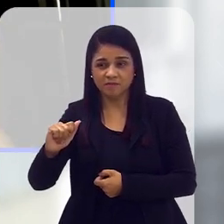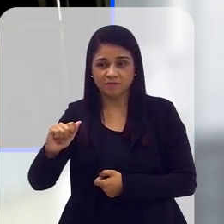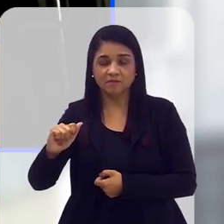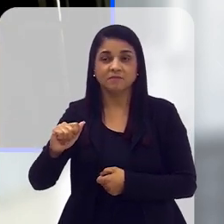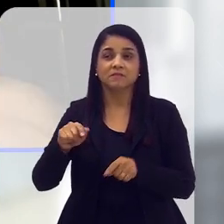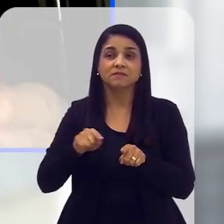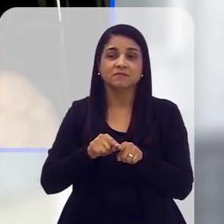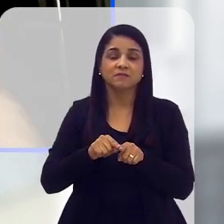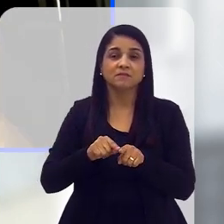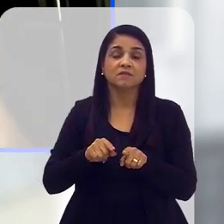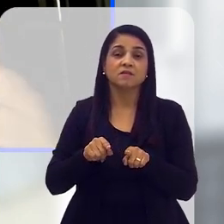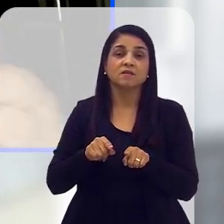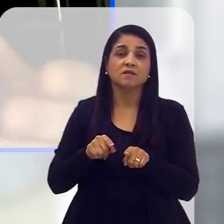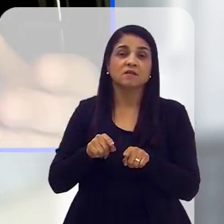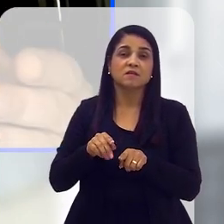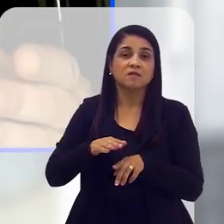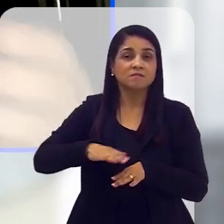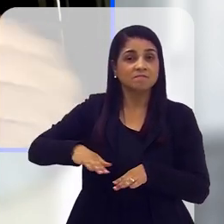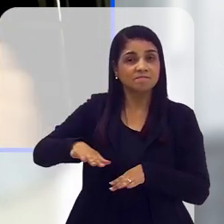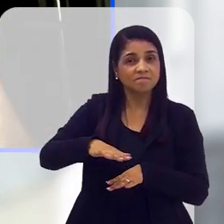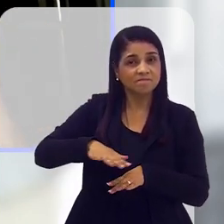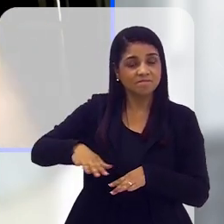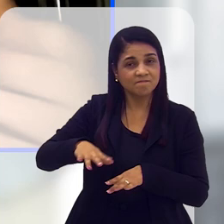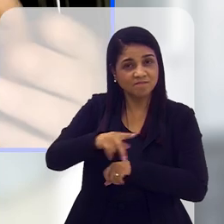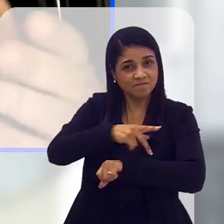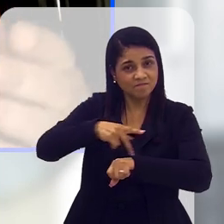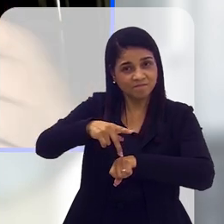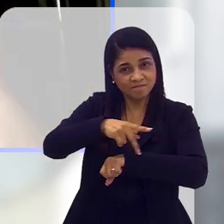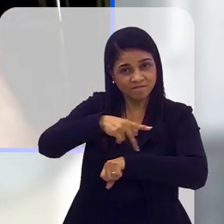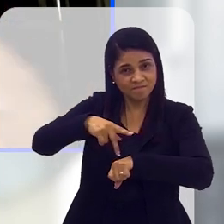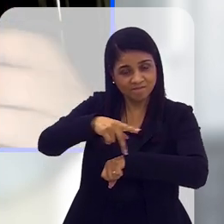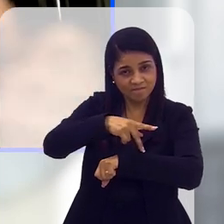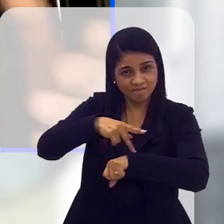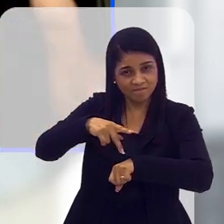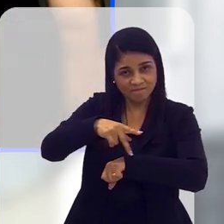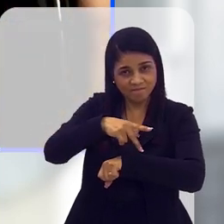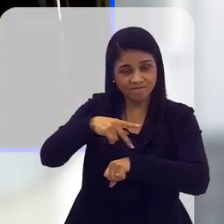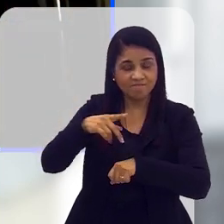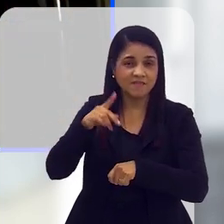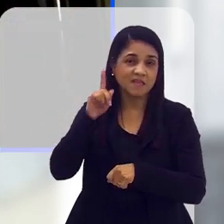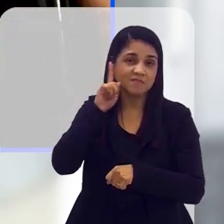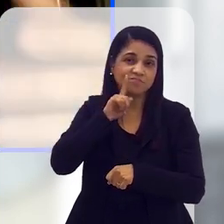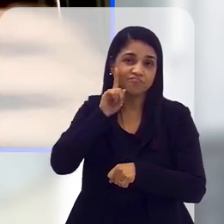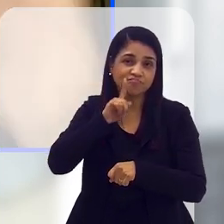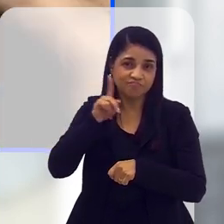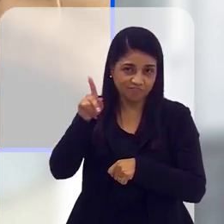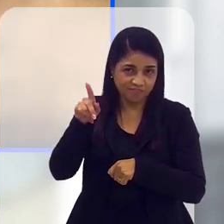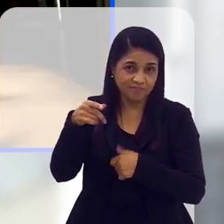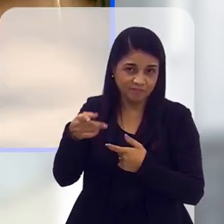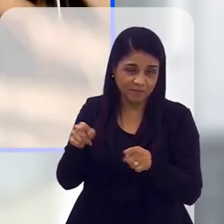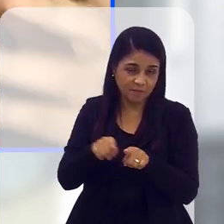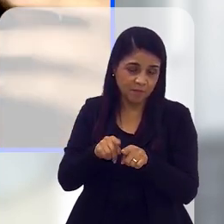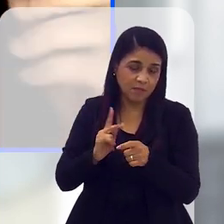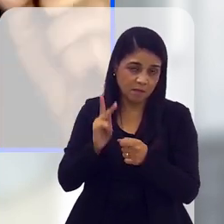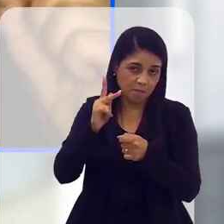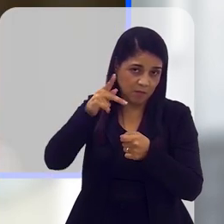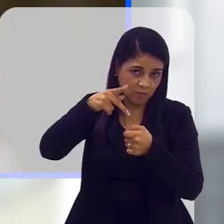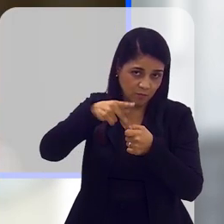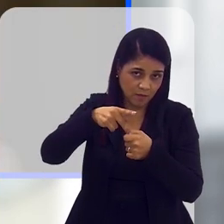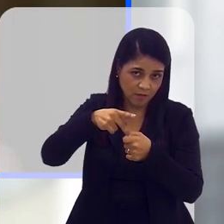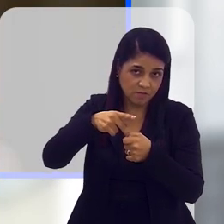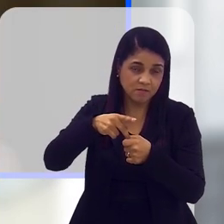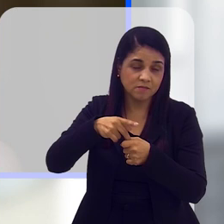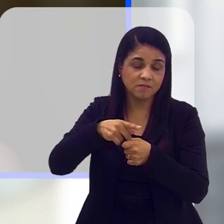CEO, né, pelo diretor-geral da Adnork, que é a Abu Dhabi National Oil Company, né, a sociedade petrobrástica, digamos assim,